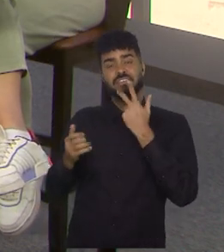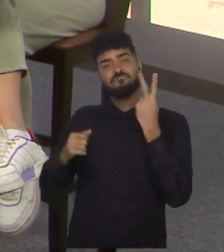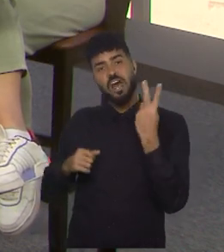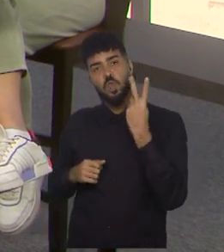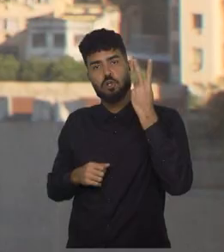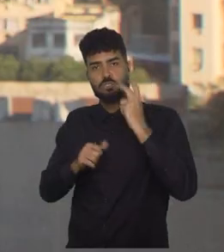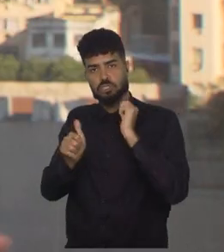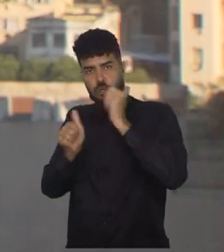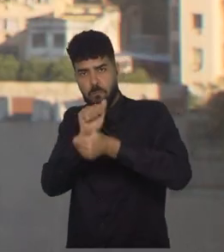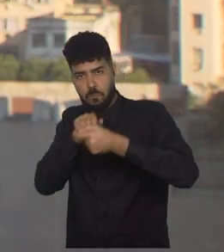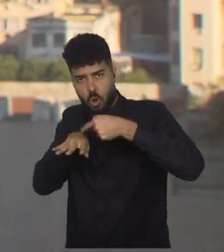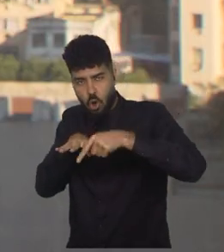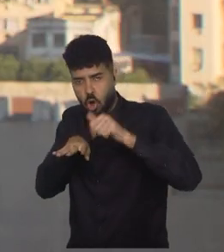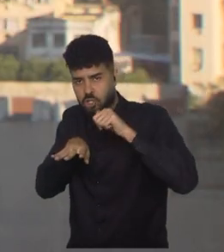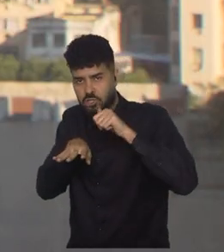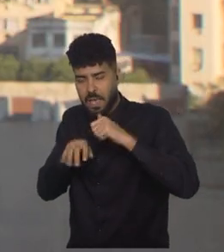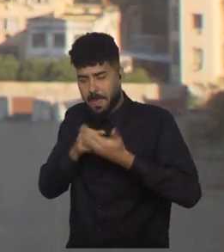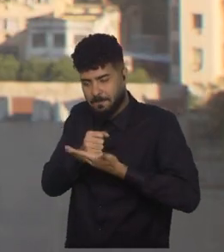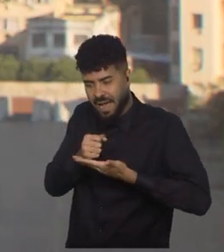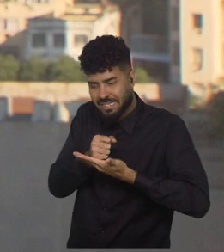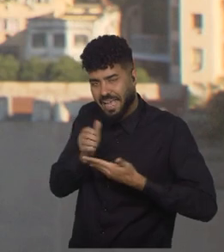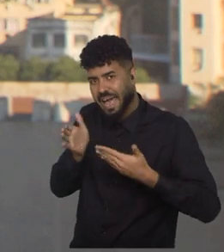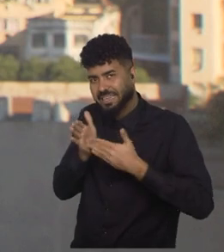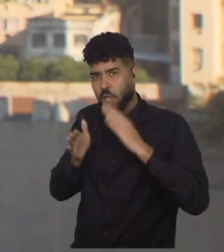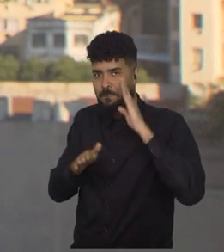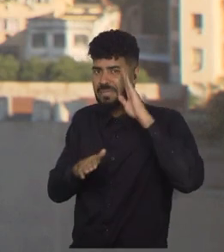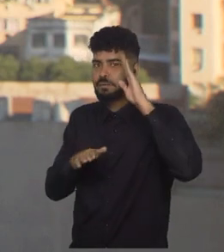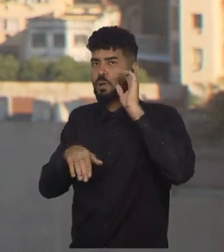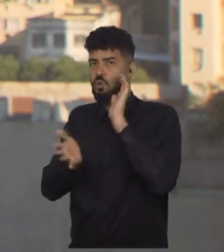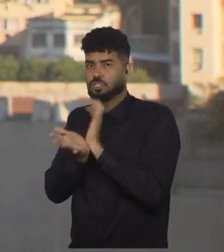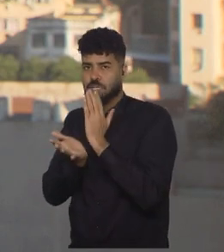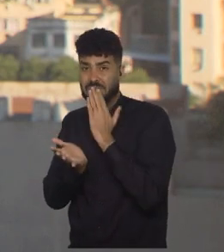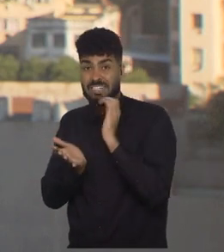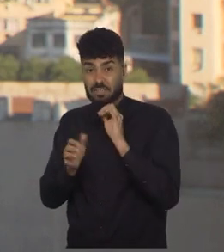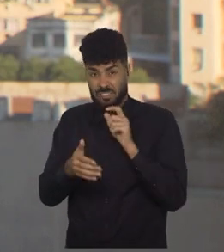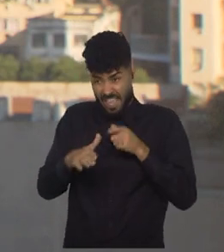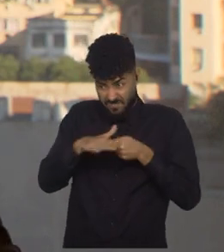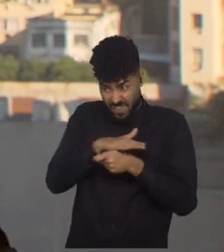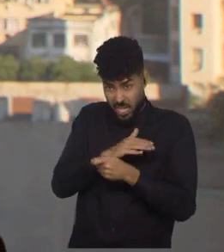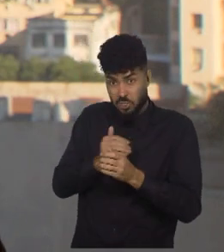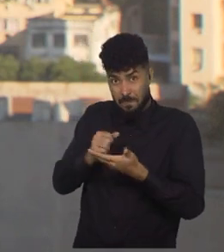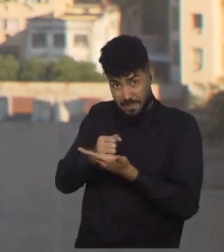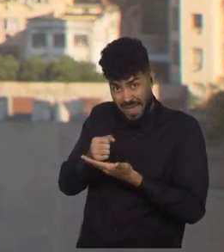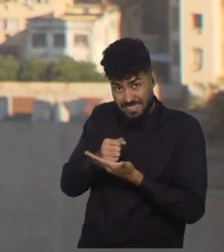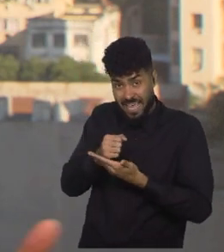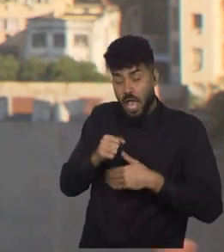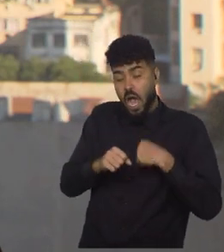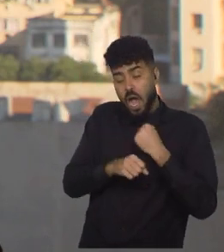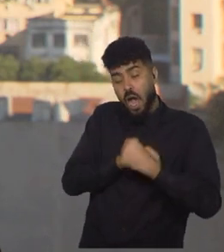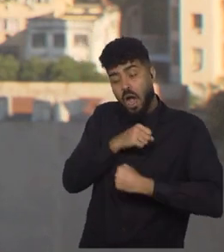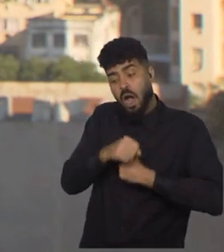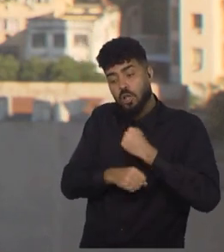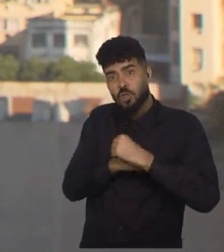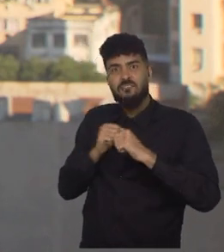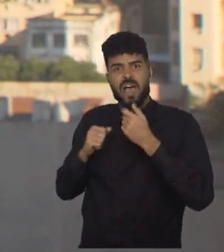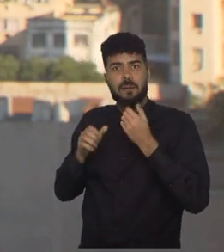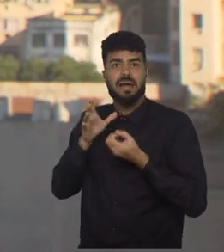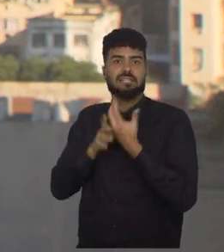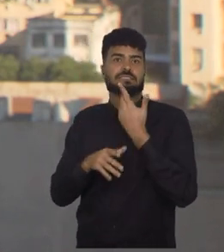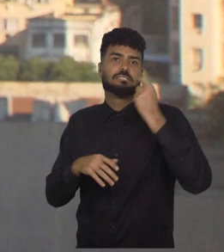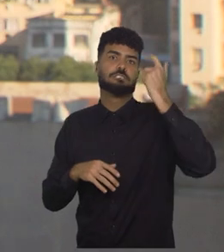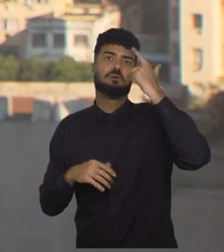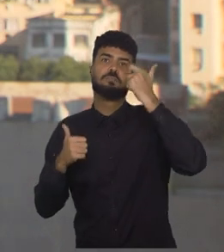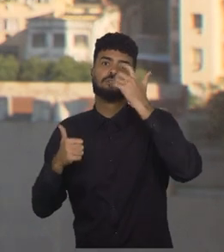até a última principal, porque se você investe na base, você vai ter o resultado na seleção em alguns anos, né? O Brasil está vendo isso nesse pouco tempo ali de